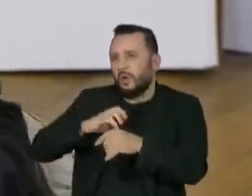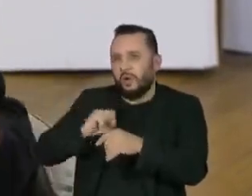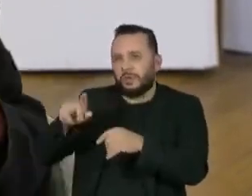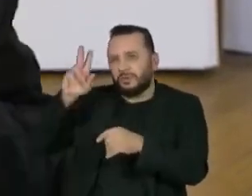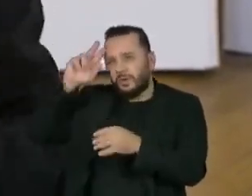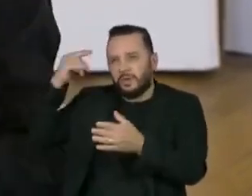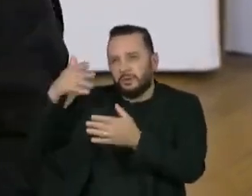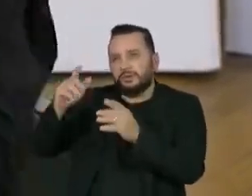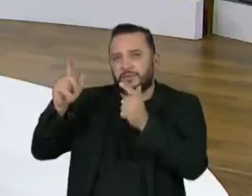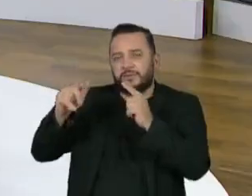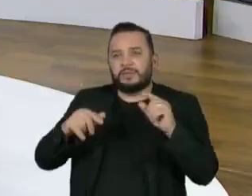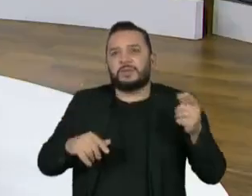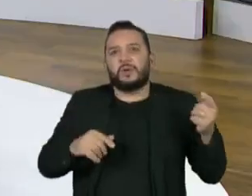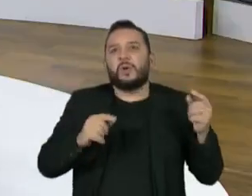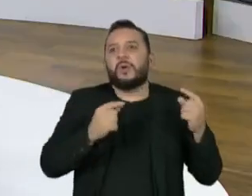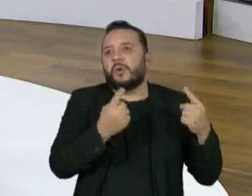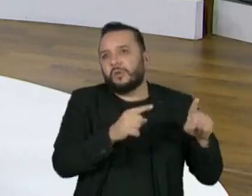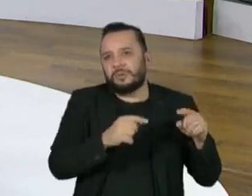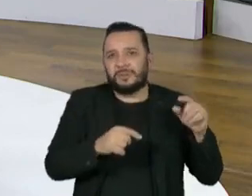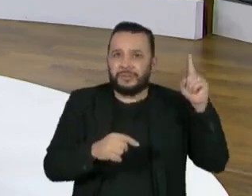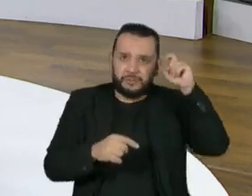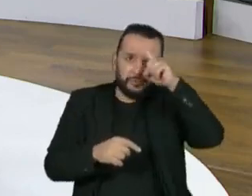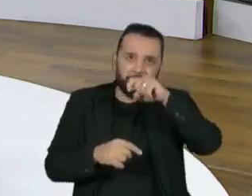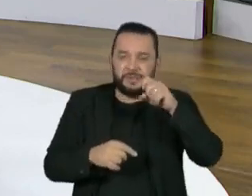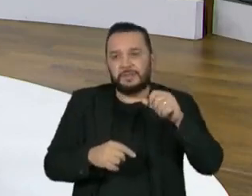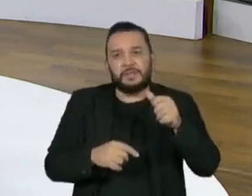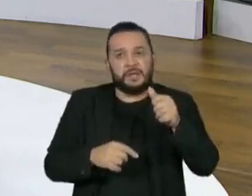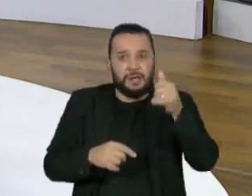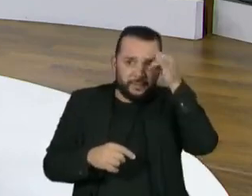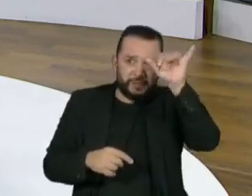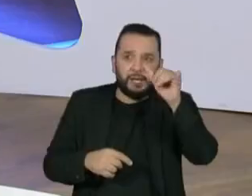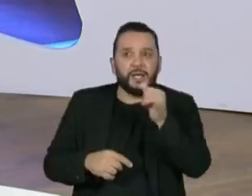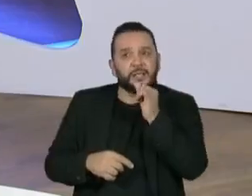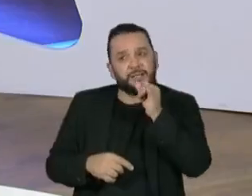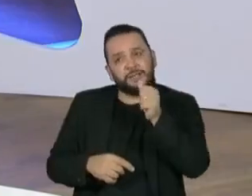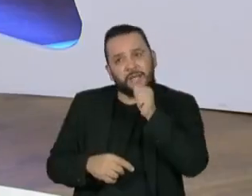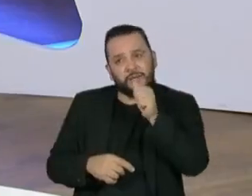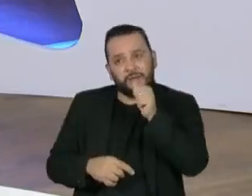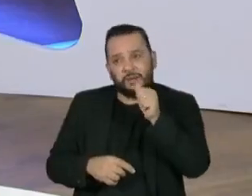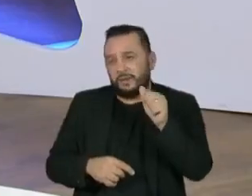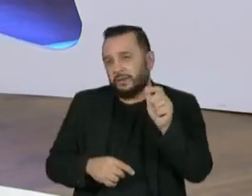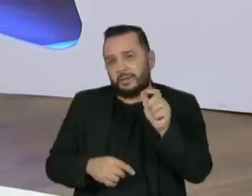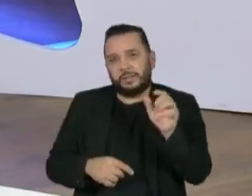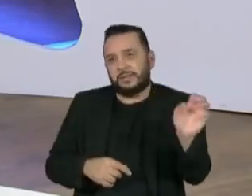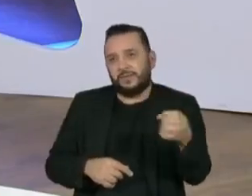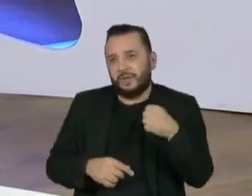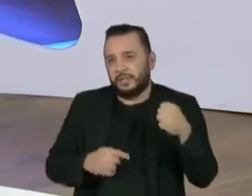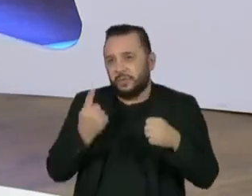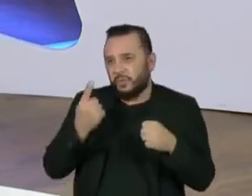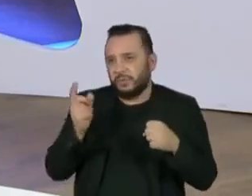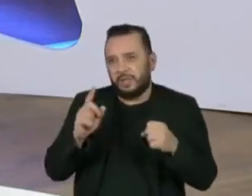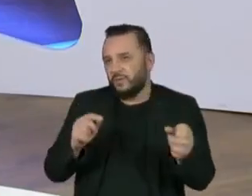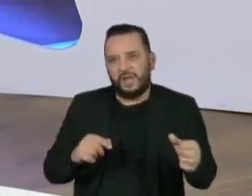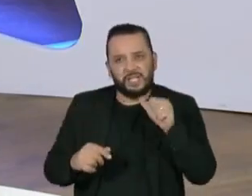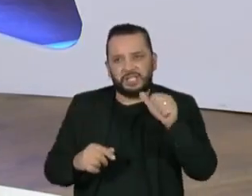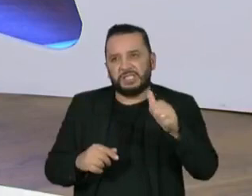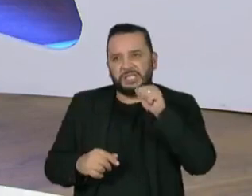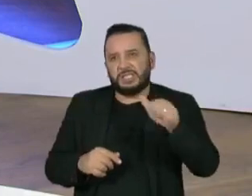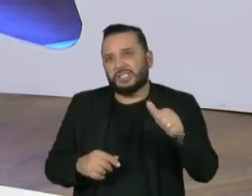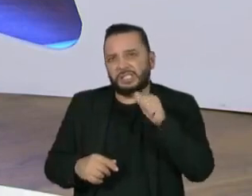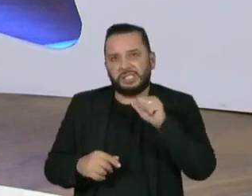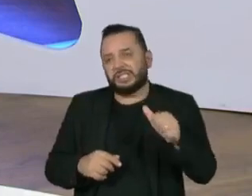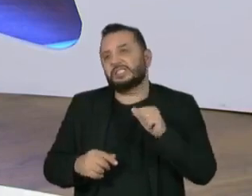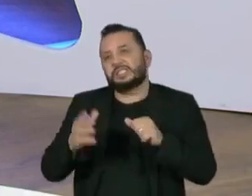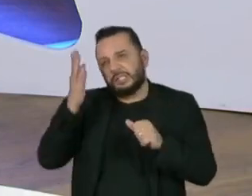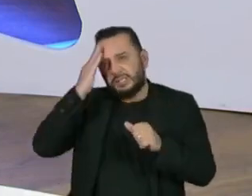Vou me divertir. Os contras. Pô, vai ser difícil não tomar uma cerveja lá. Se você tomar uma cerveja, você não vai tomar uma, vai tomar um monte. E aí,